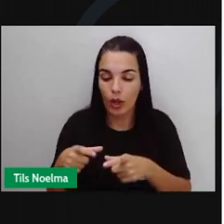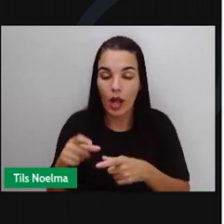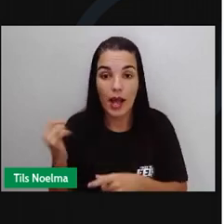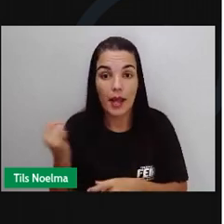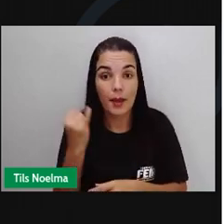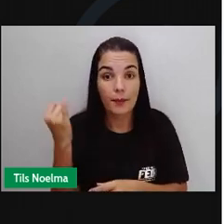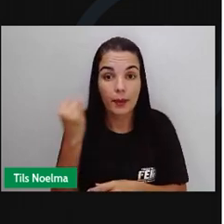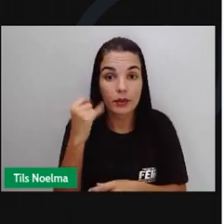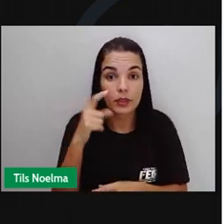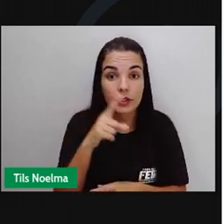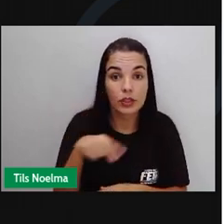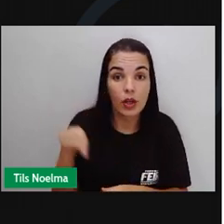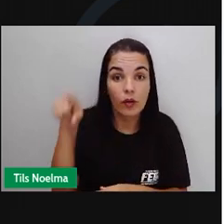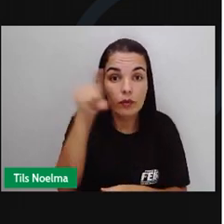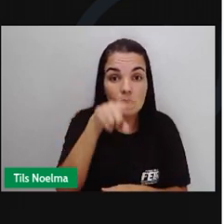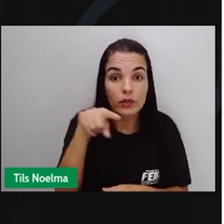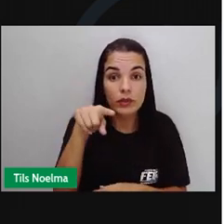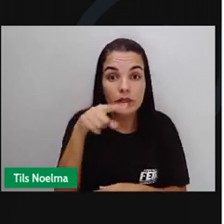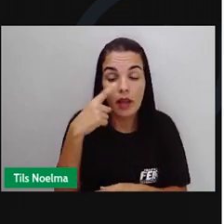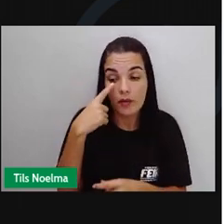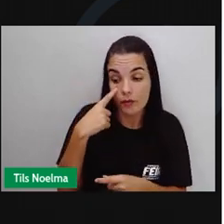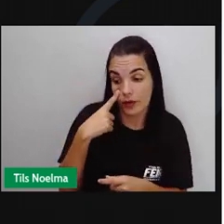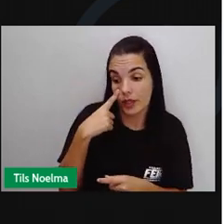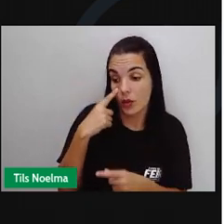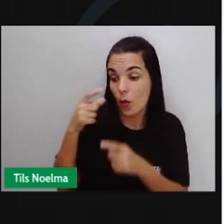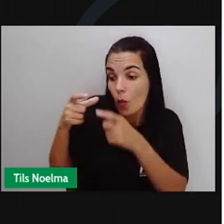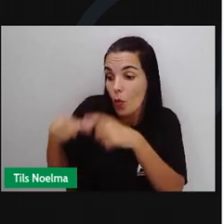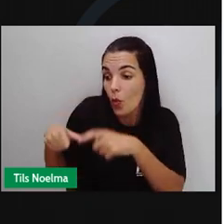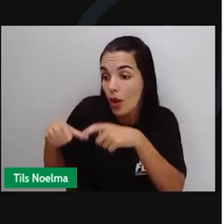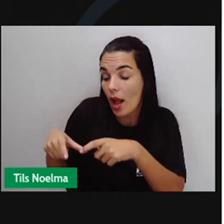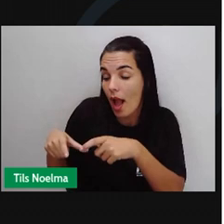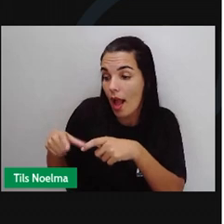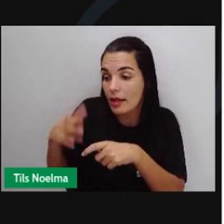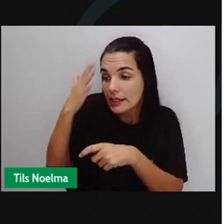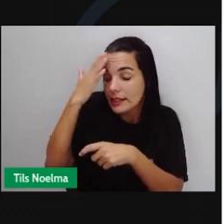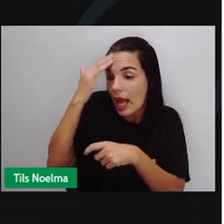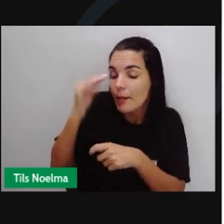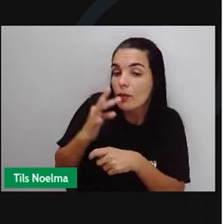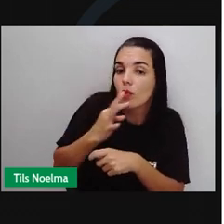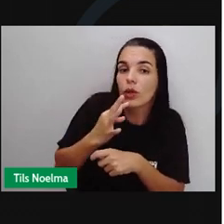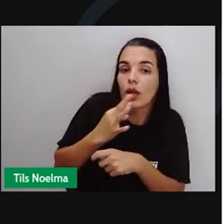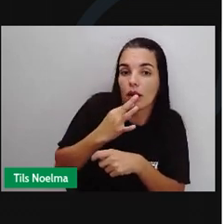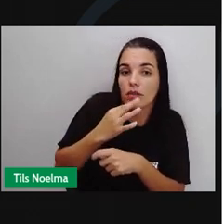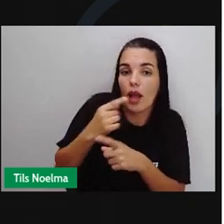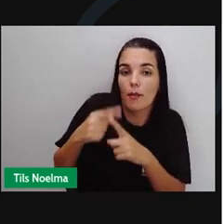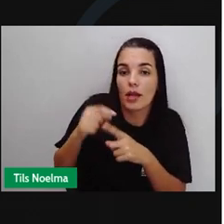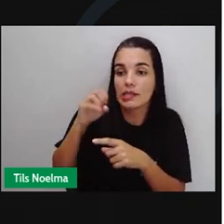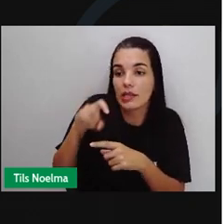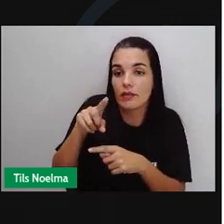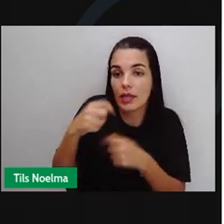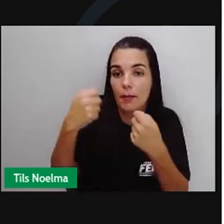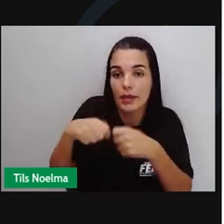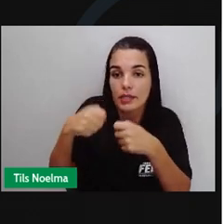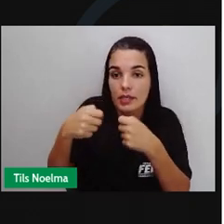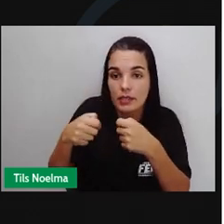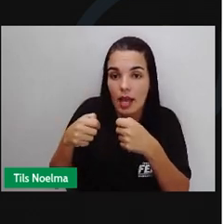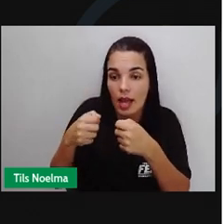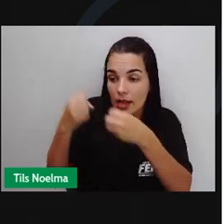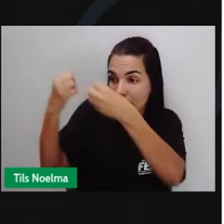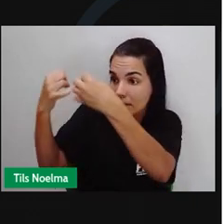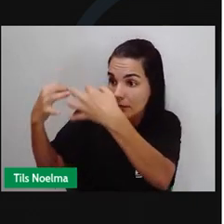ir percebendo os pontos de referência. Isso porque, se você precisar descrever esse